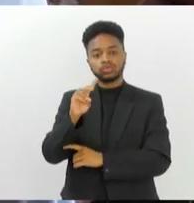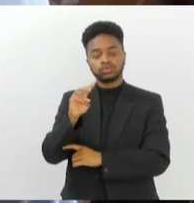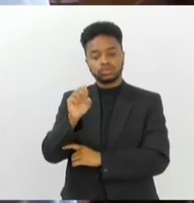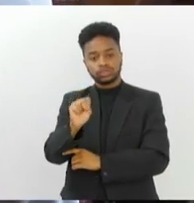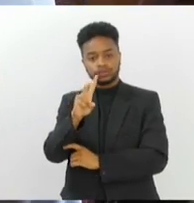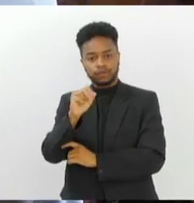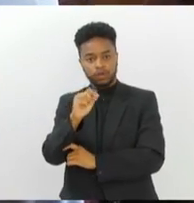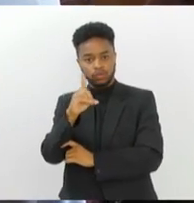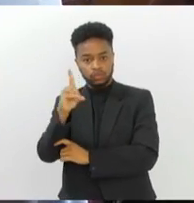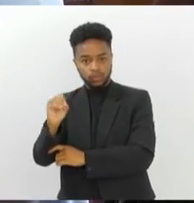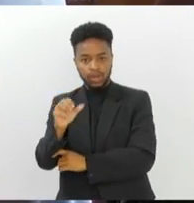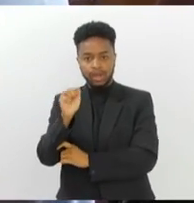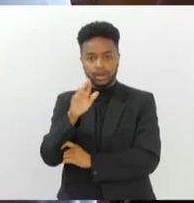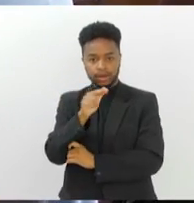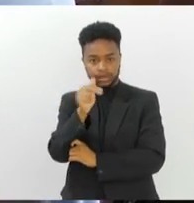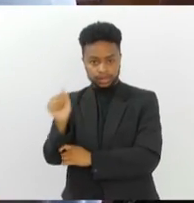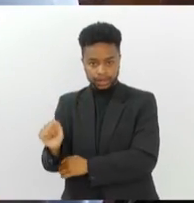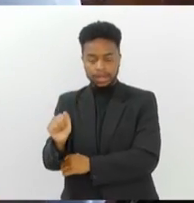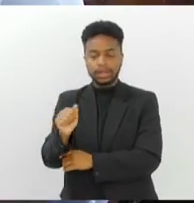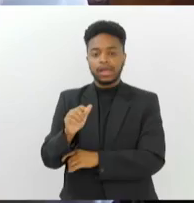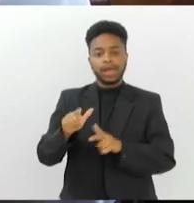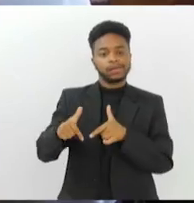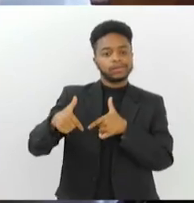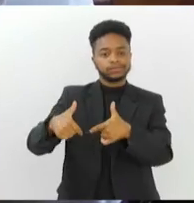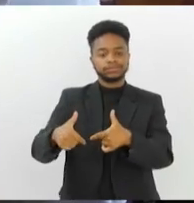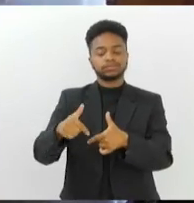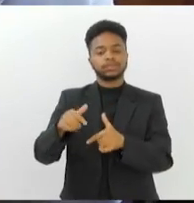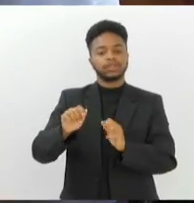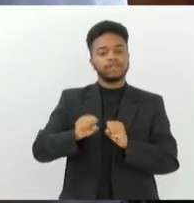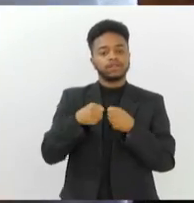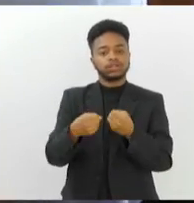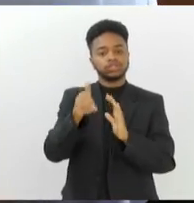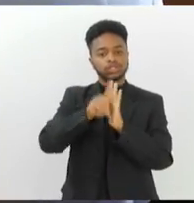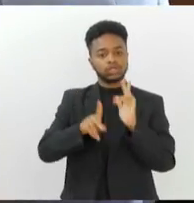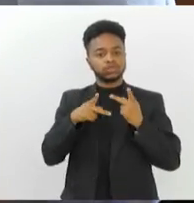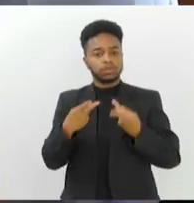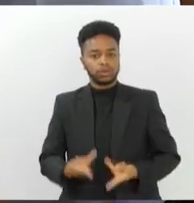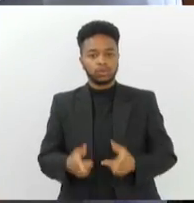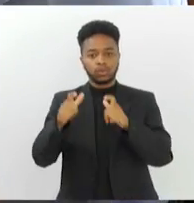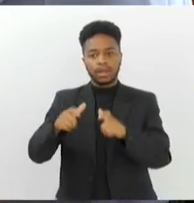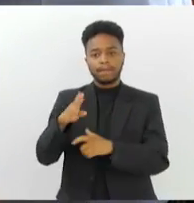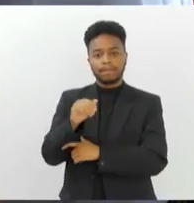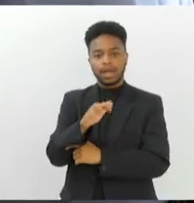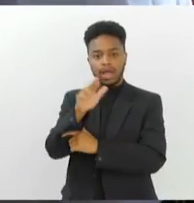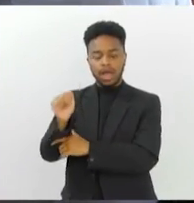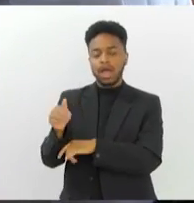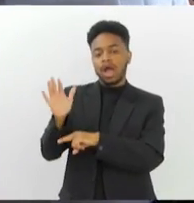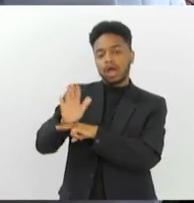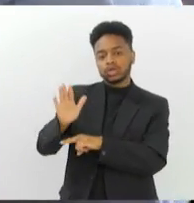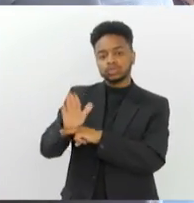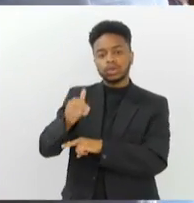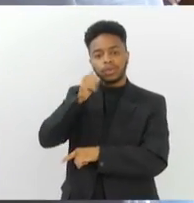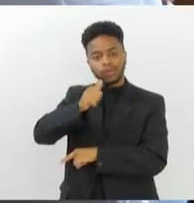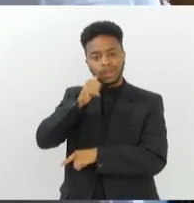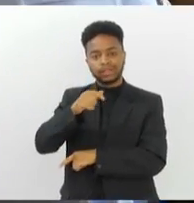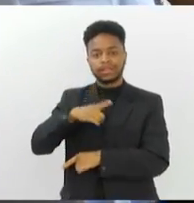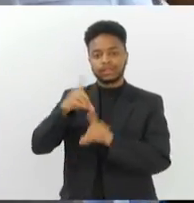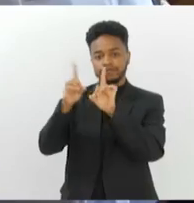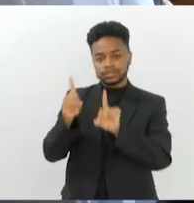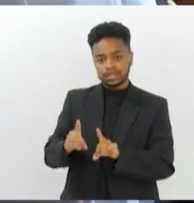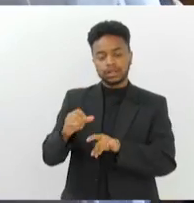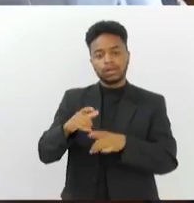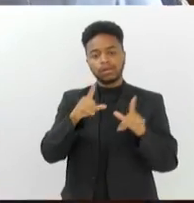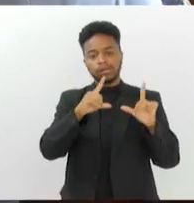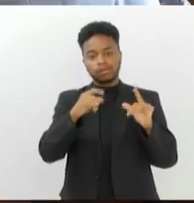Estadual de Desenvolvimento Social e Direitos Humanos em Barra do Piraí, vem ajudando mulheres com deficiência a perder peso e ter uma vida mais